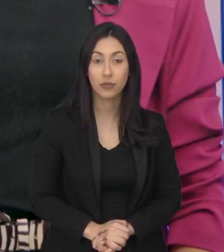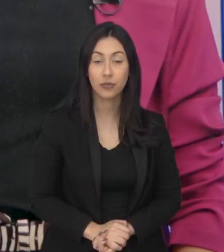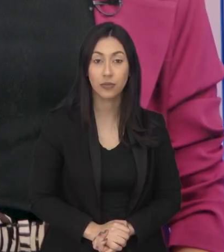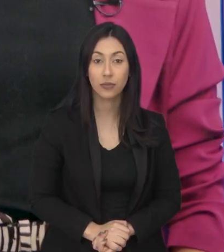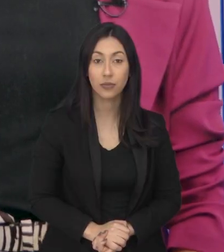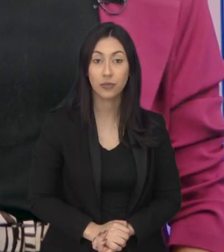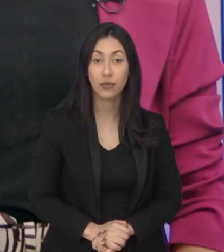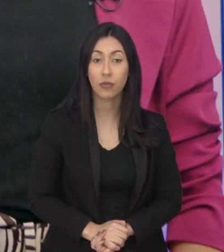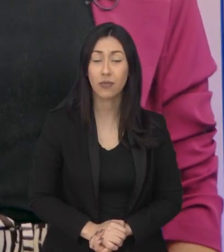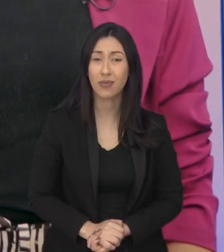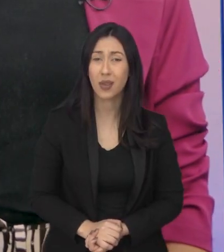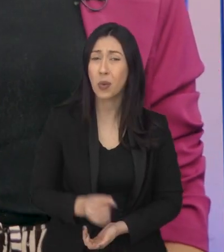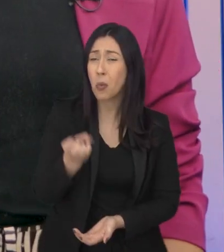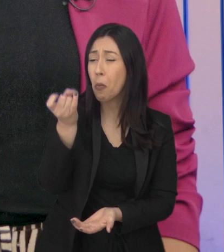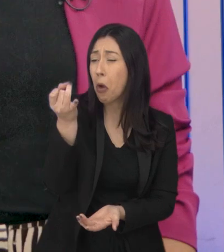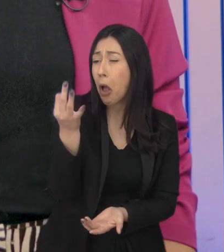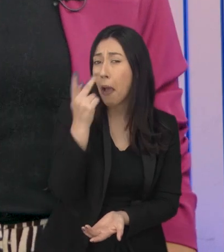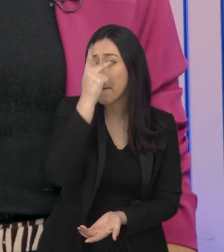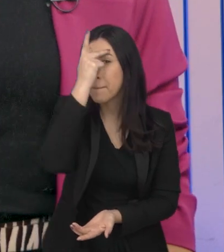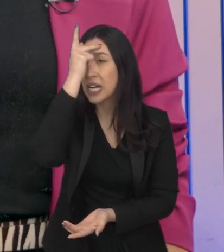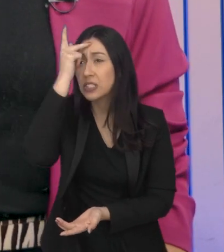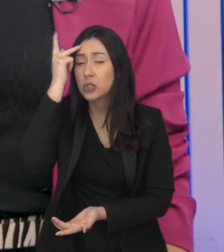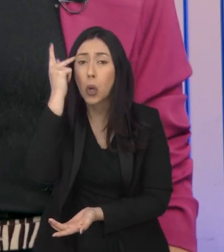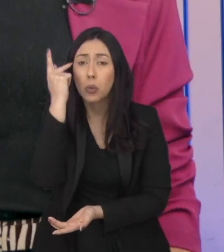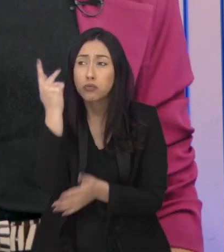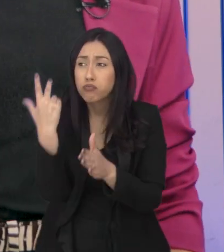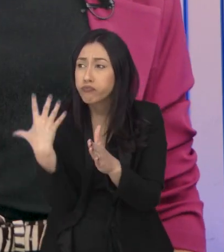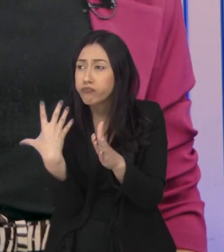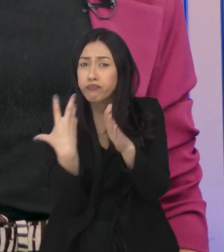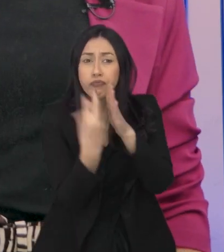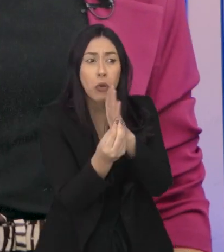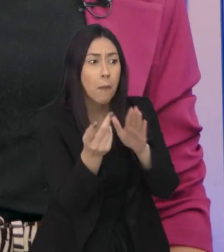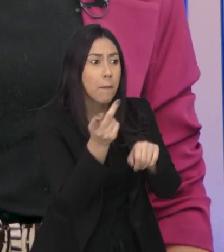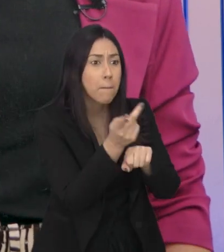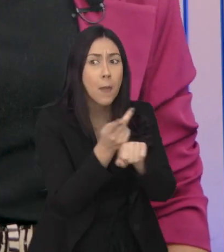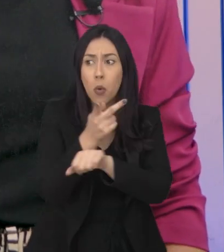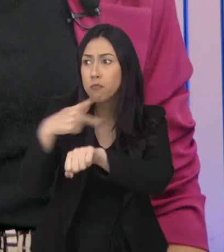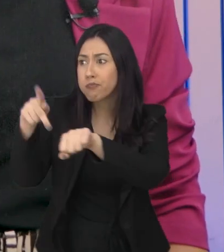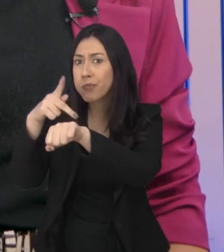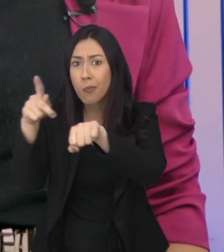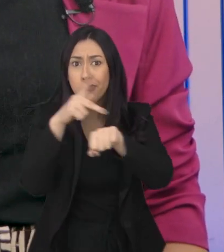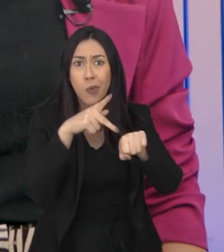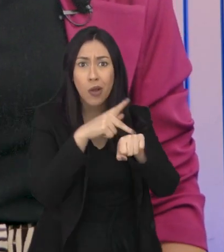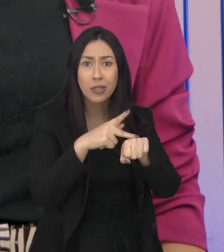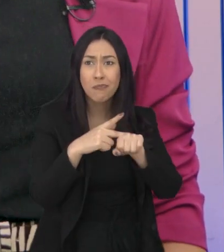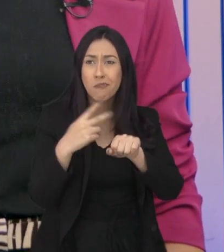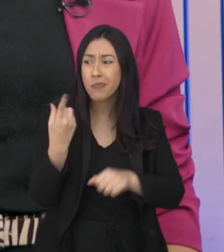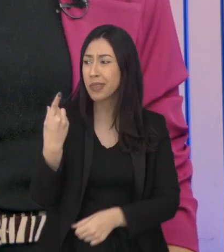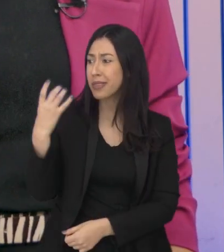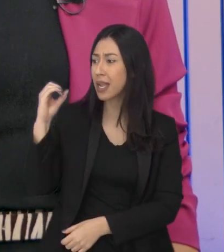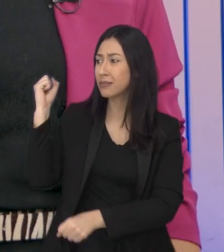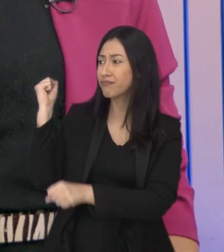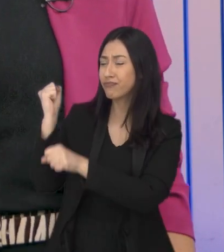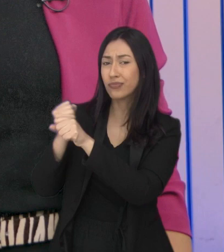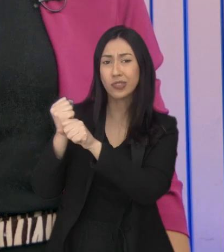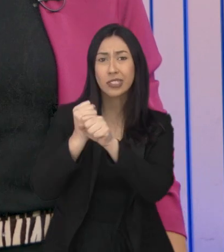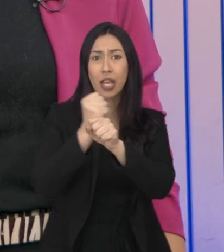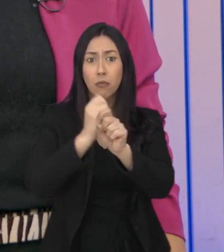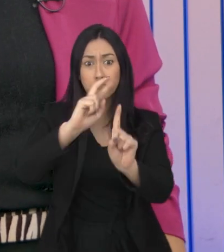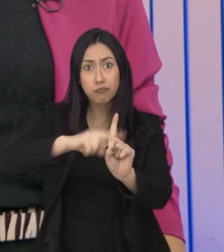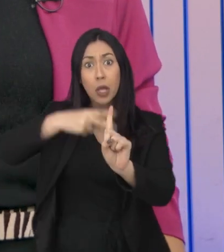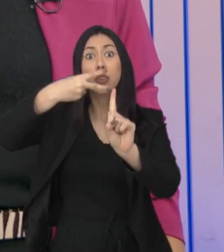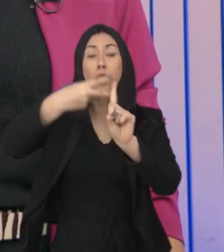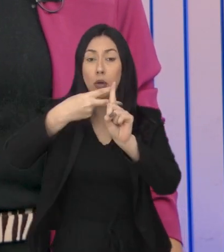O número de pessoas que buscam proteção em outros países dobrou nos últimos 10 anos, segundo a